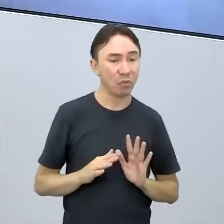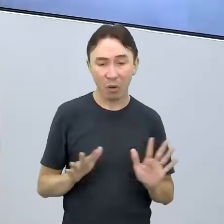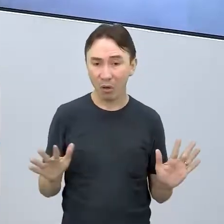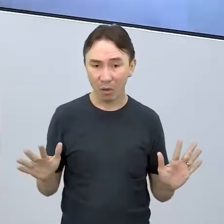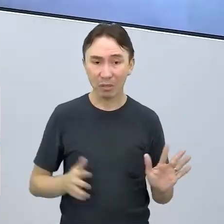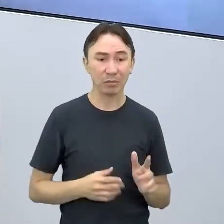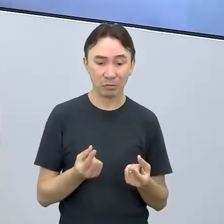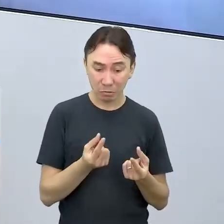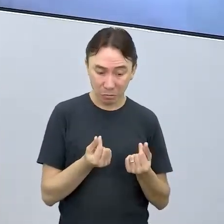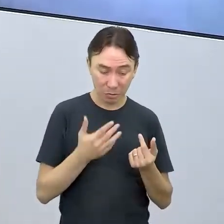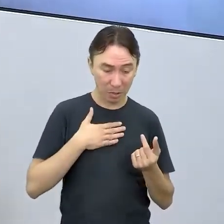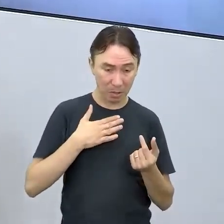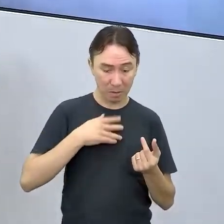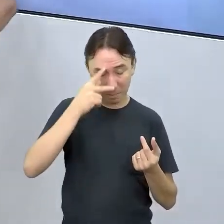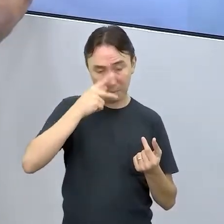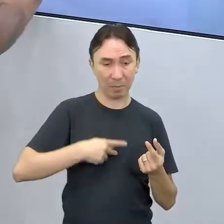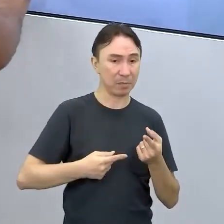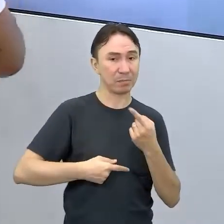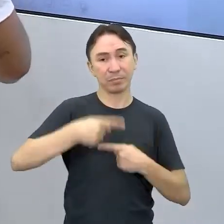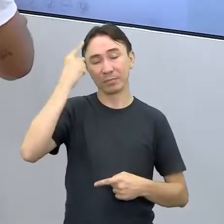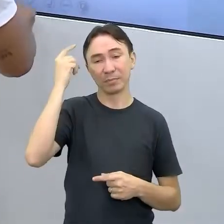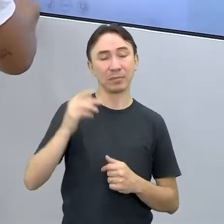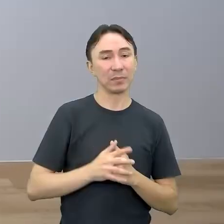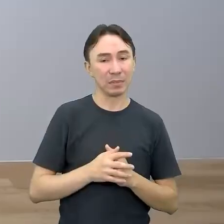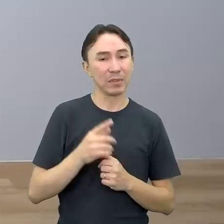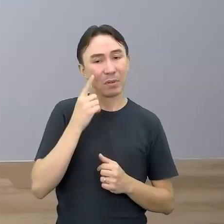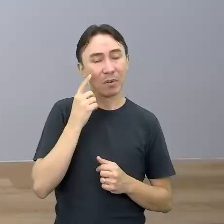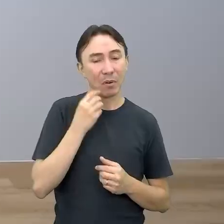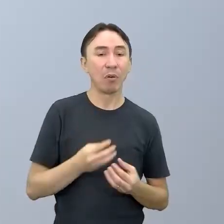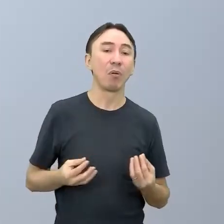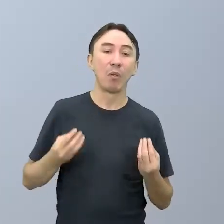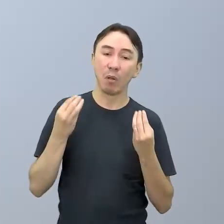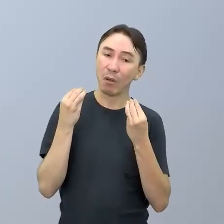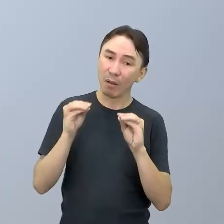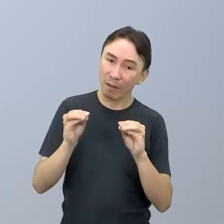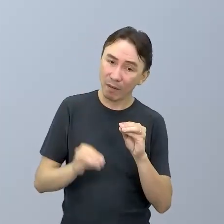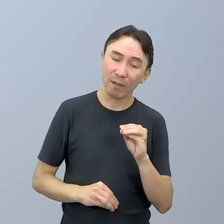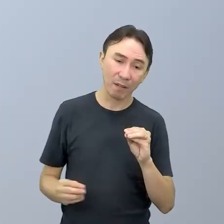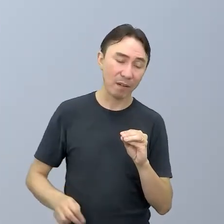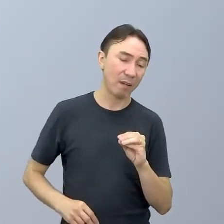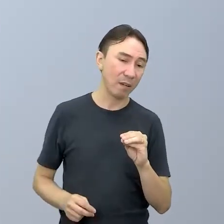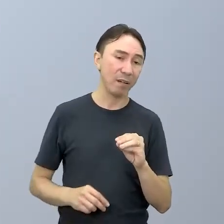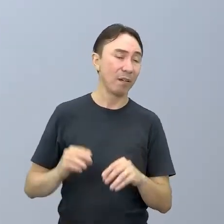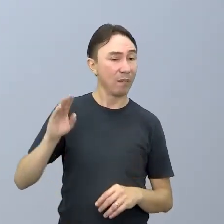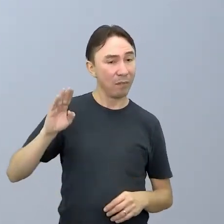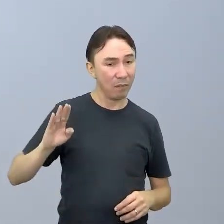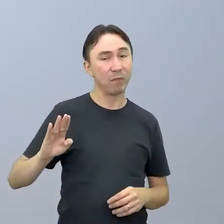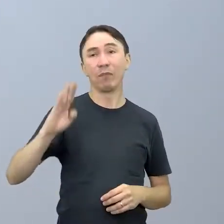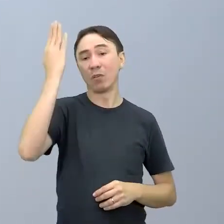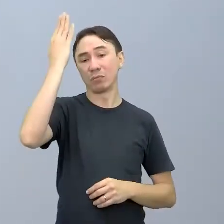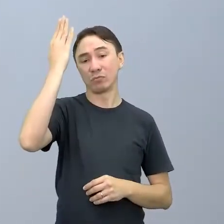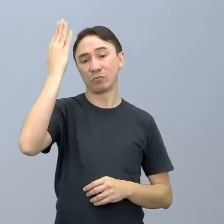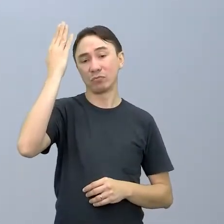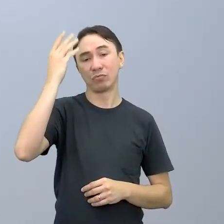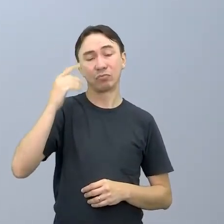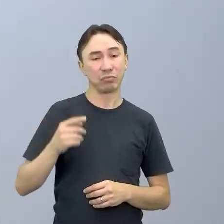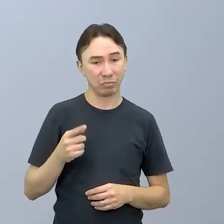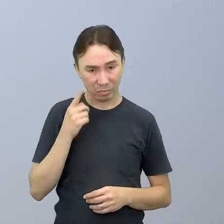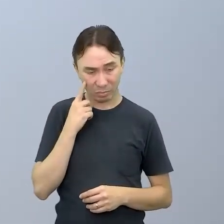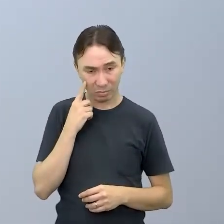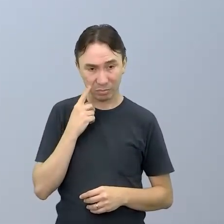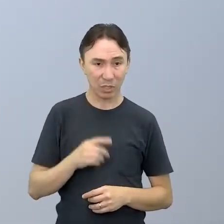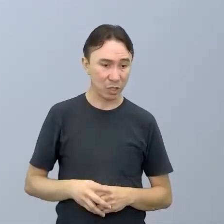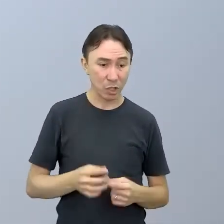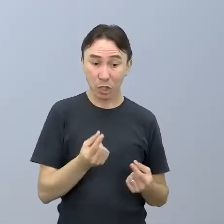assinalar aí, ó, e vai colocar falso, né? A gente já percebeu que não, né? Não precisa gerar